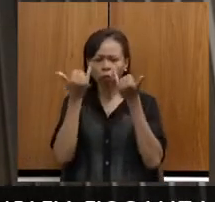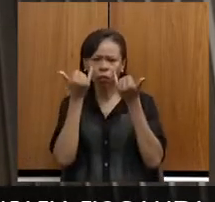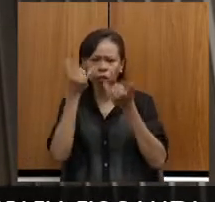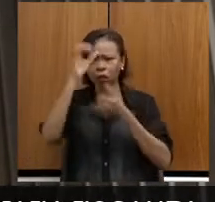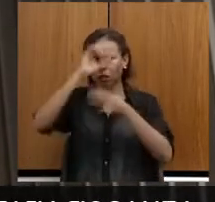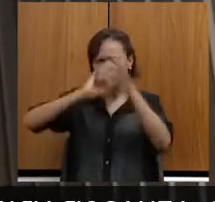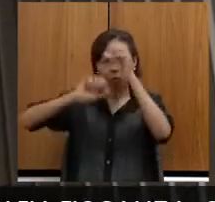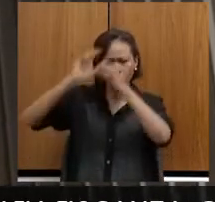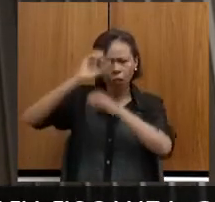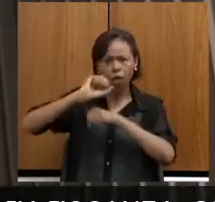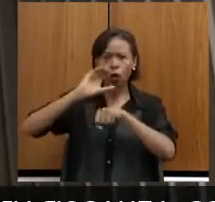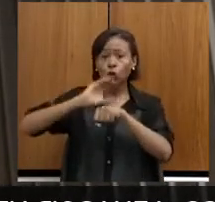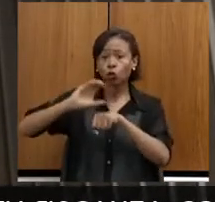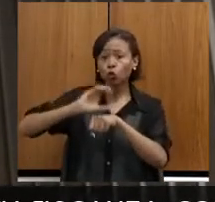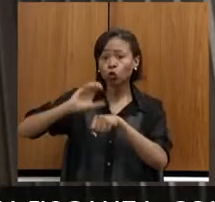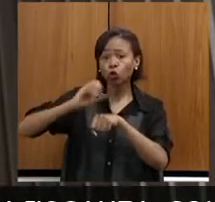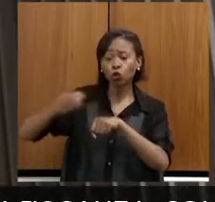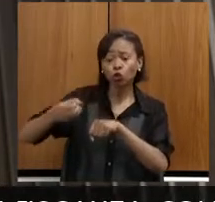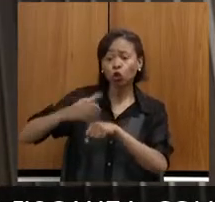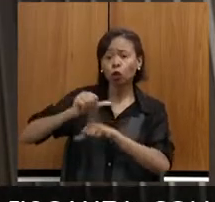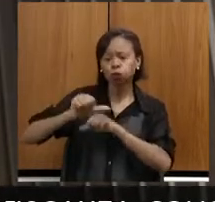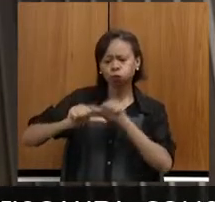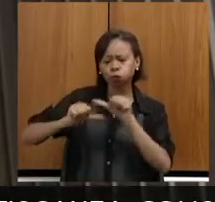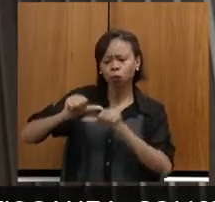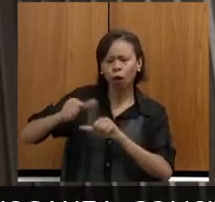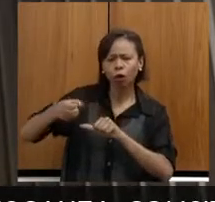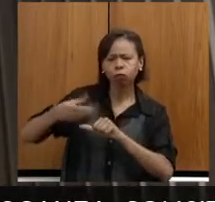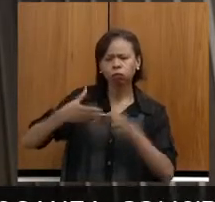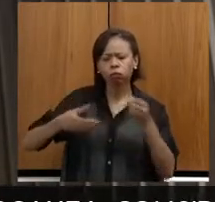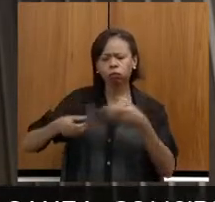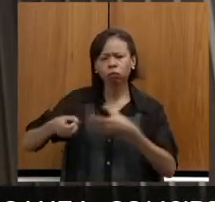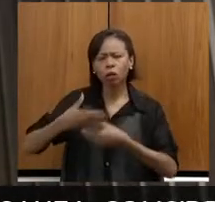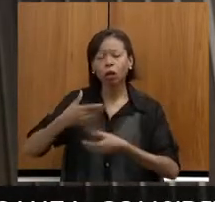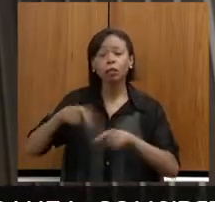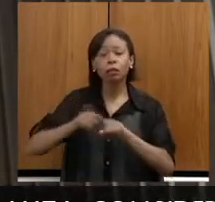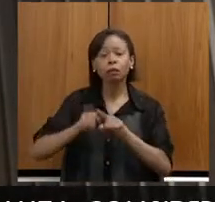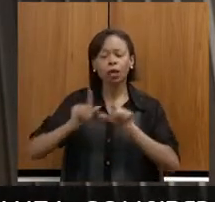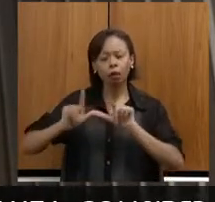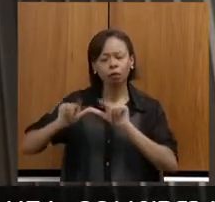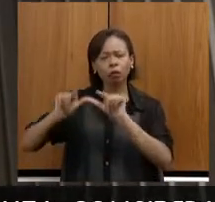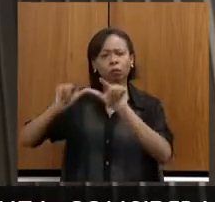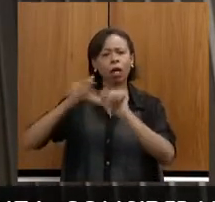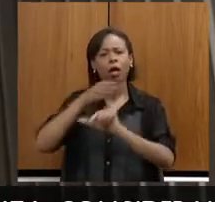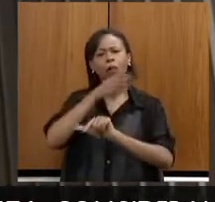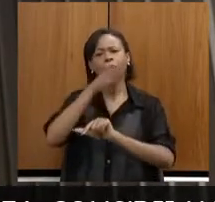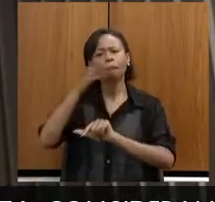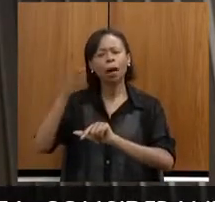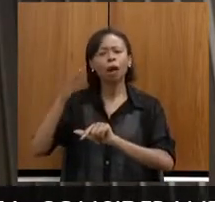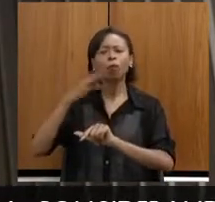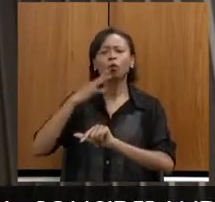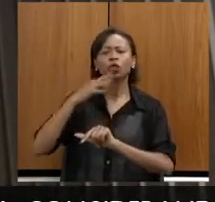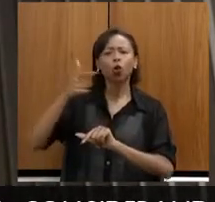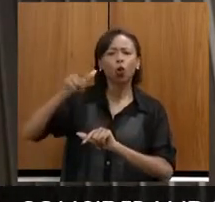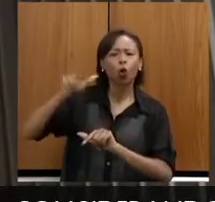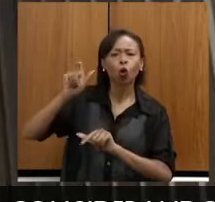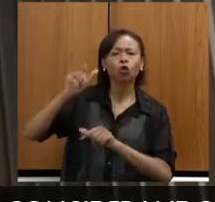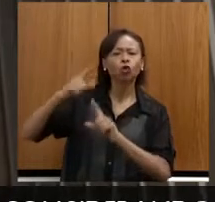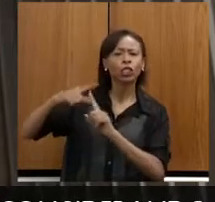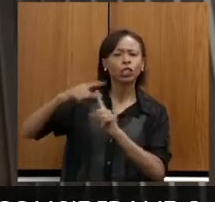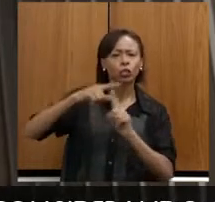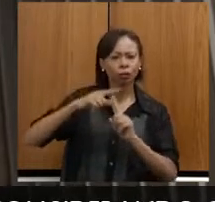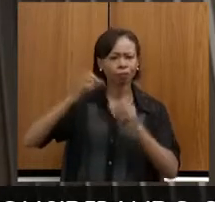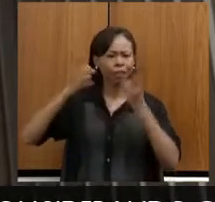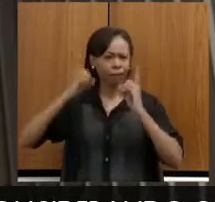a fazer cursos de atualização, eu consigo ter a possibilidade de viajar para conhecer outros tipos de deficiências e eu acho que ela